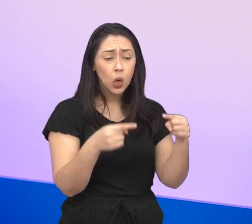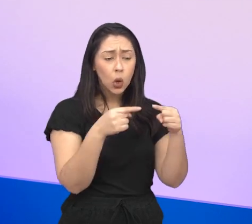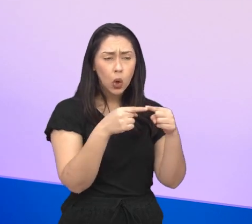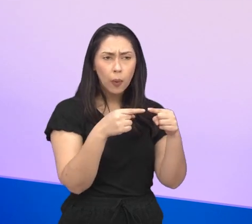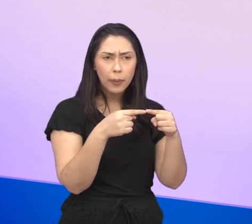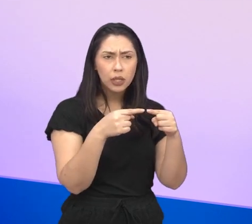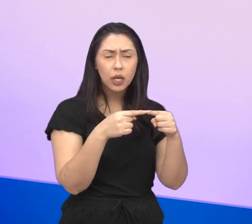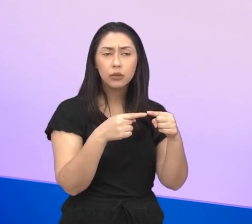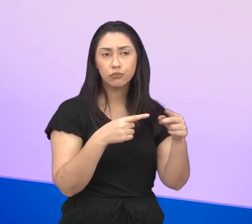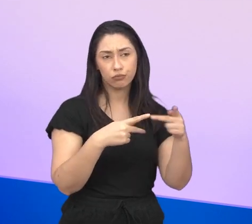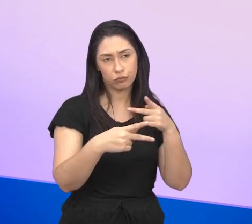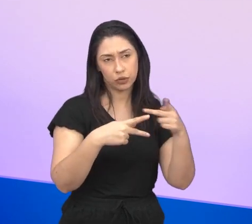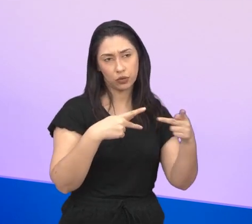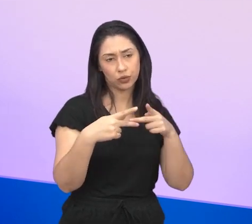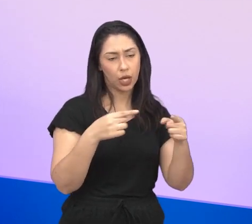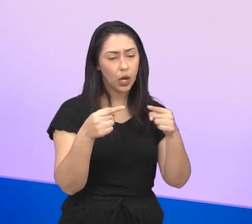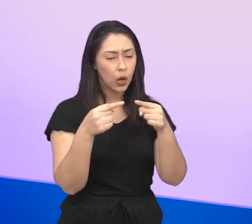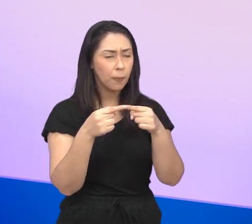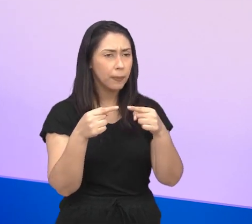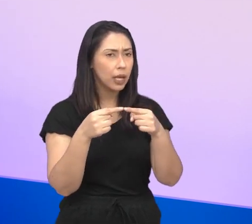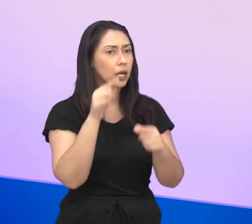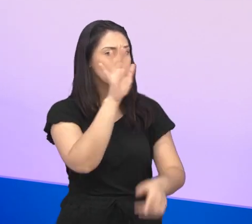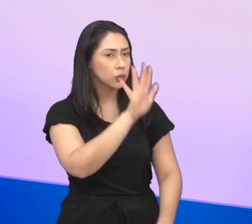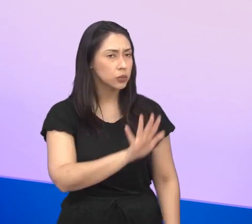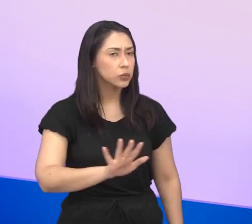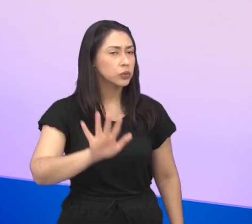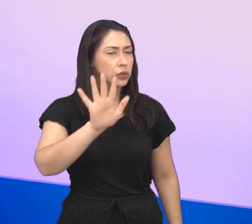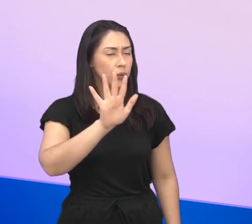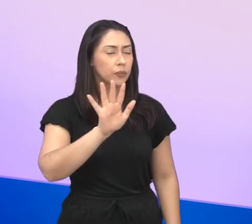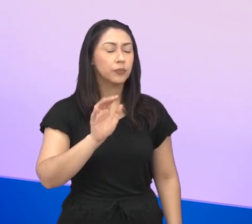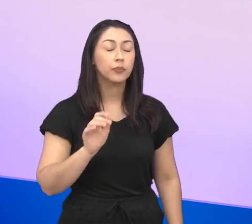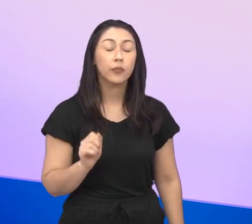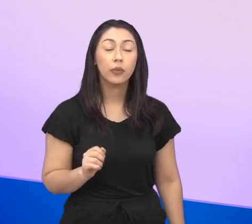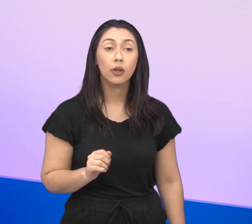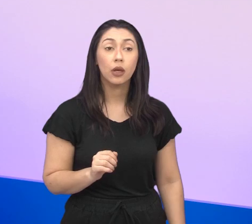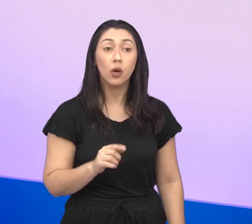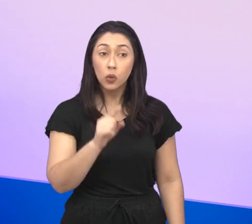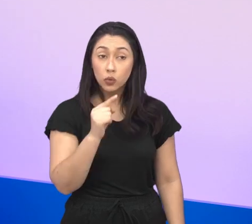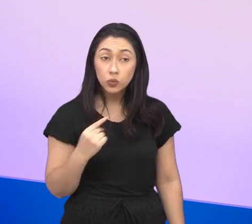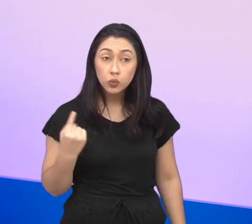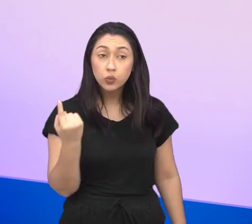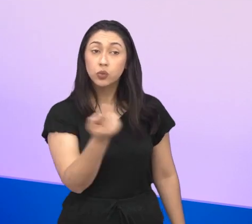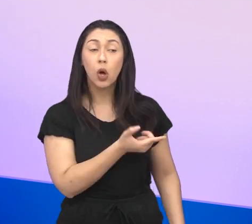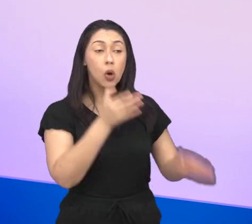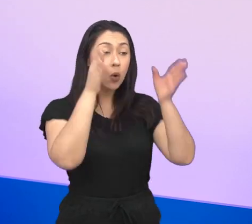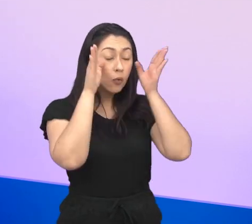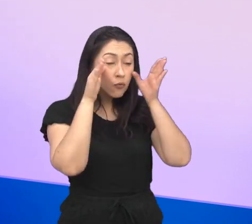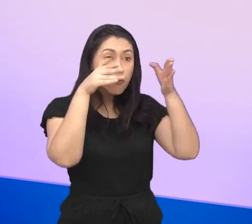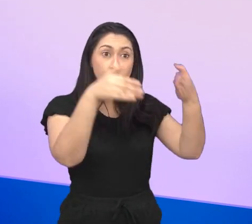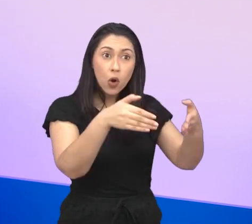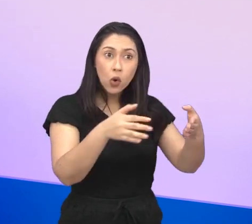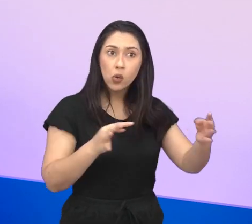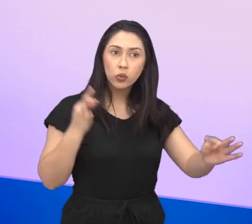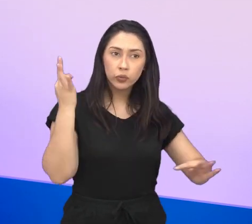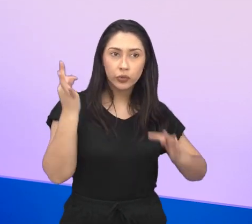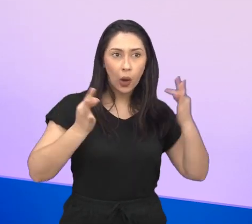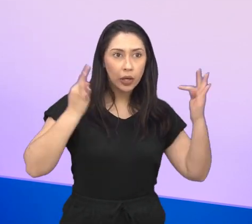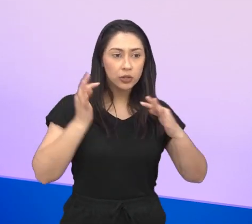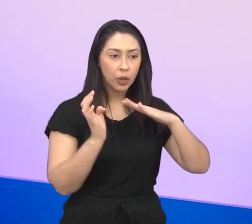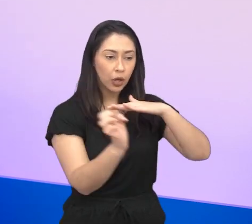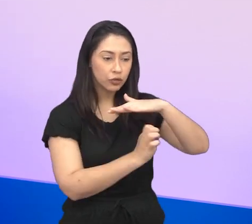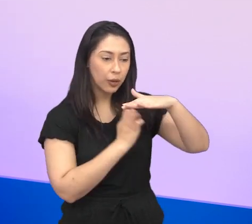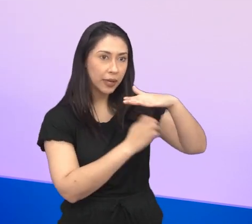nossa cidade, de acordo com a nossa região. Nós temos um foco muito grande hoje no turismo de